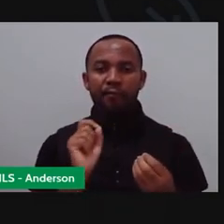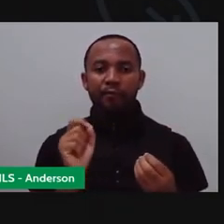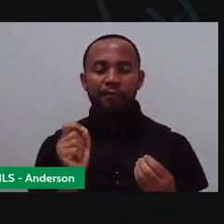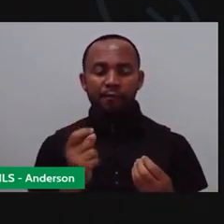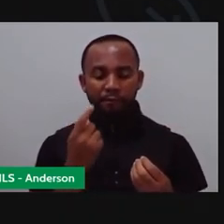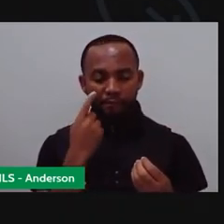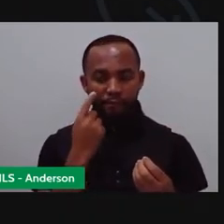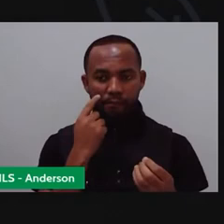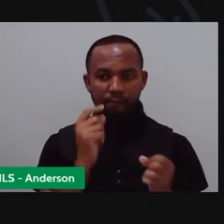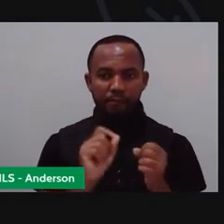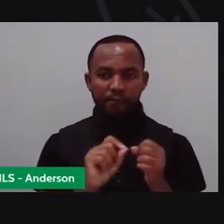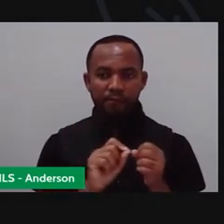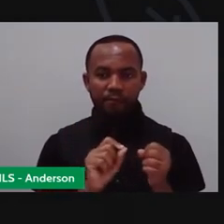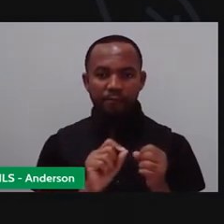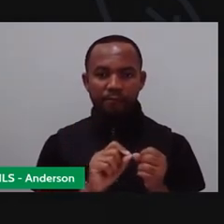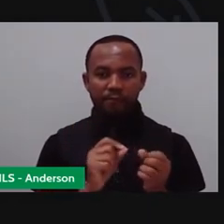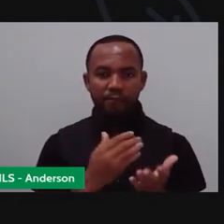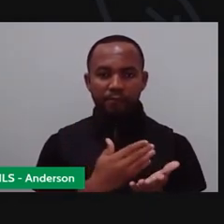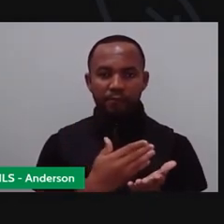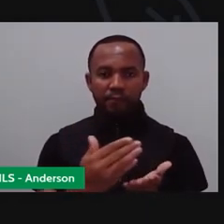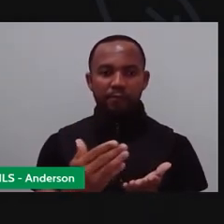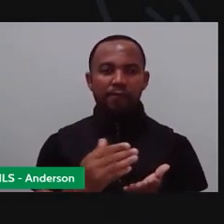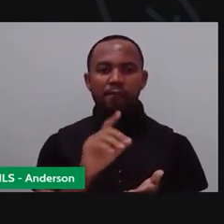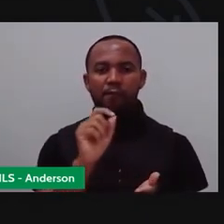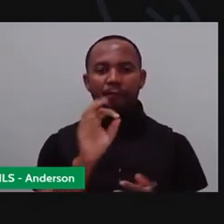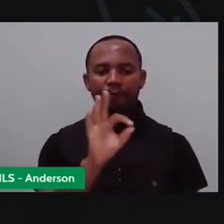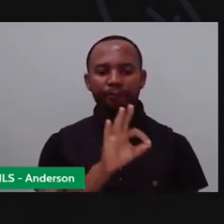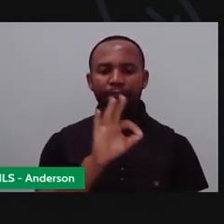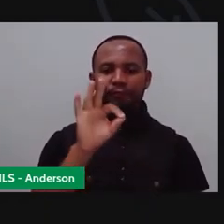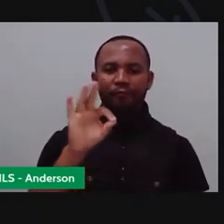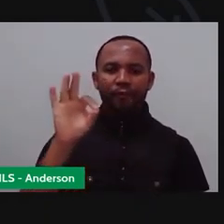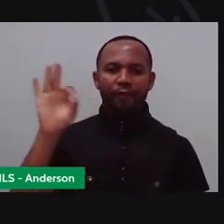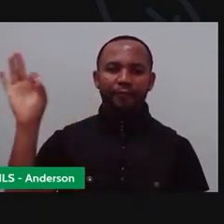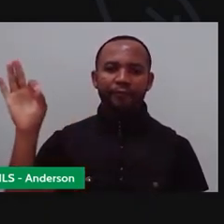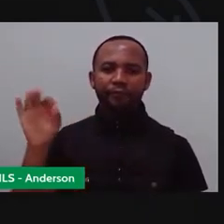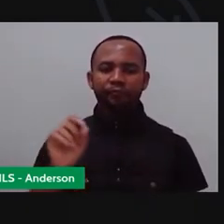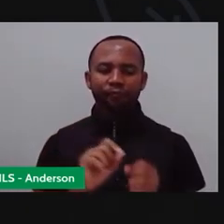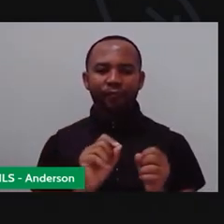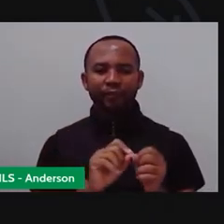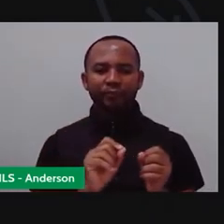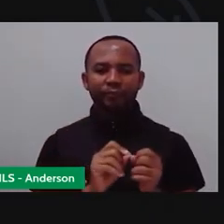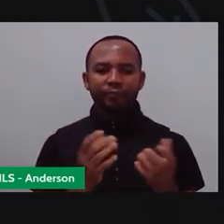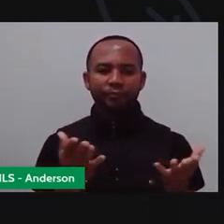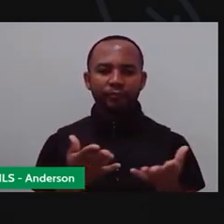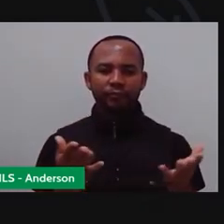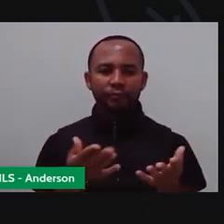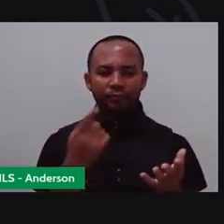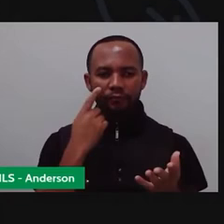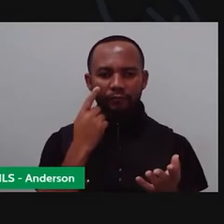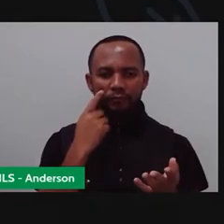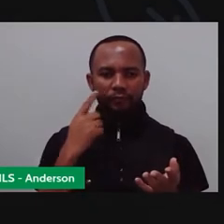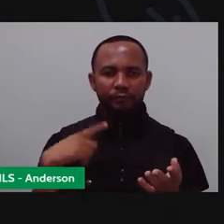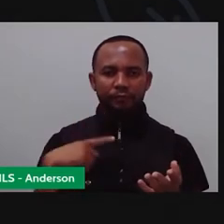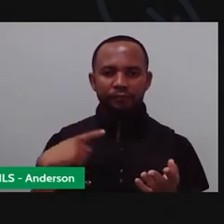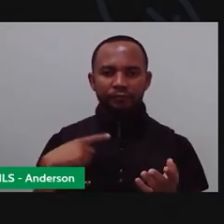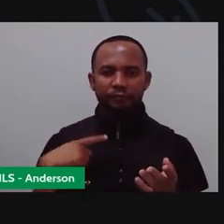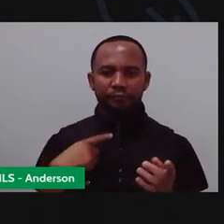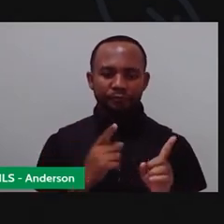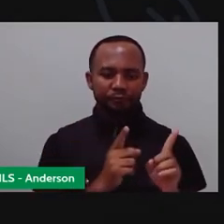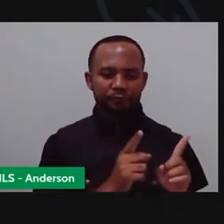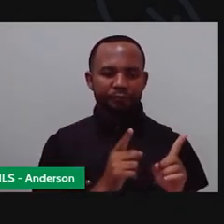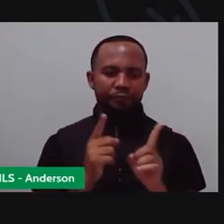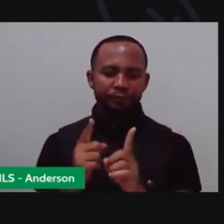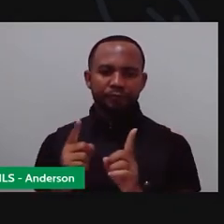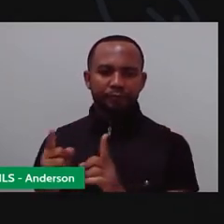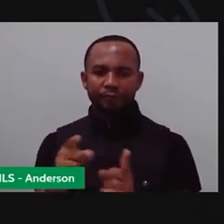na verdade, fazer uma retomada aí de gráfico com vocês. E o que foi que a Pró trouxe aqui hoje, né? A trouxe uns pedaços aí de